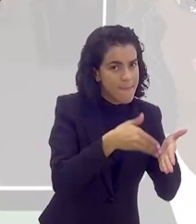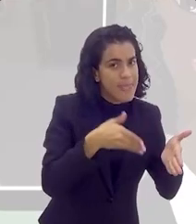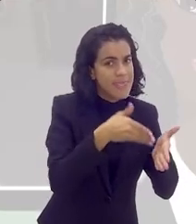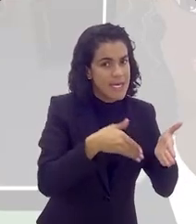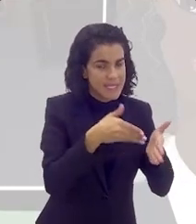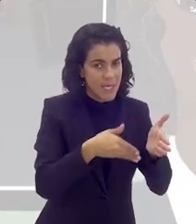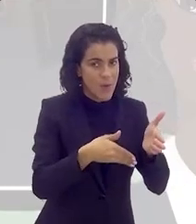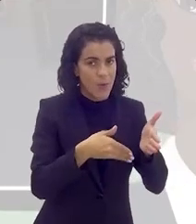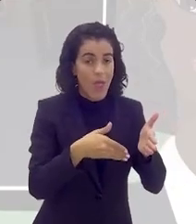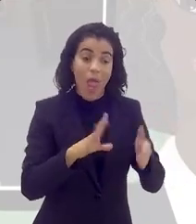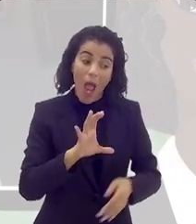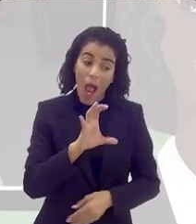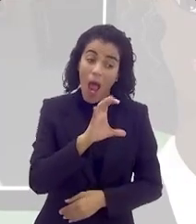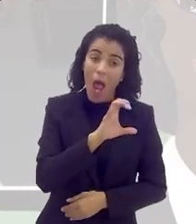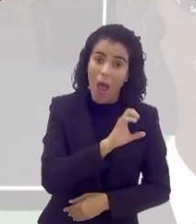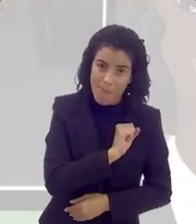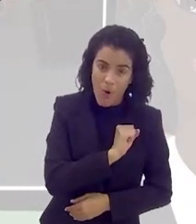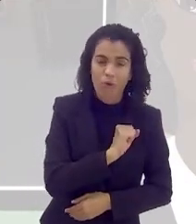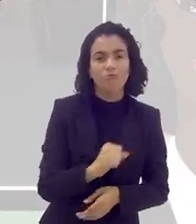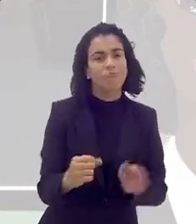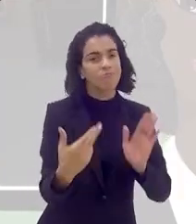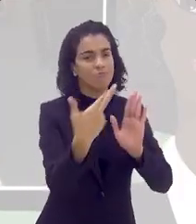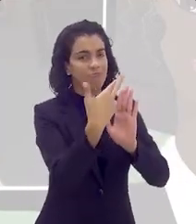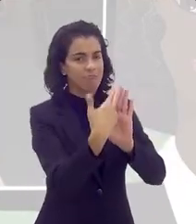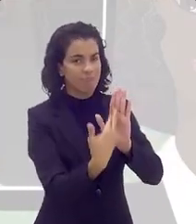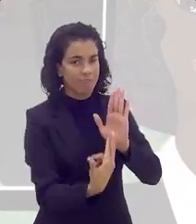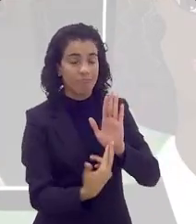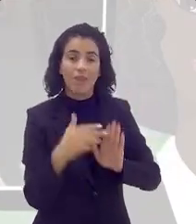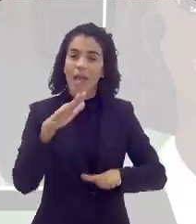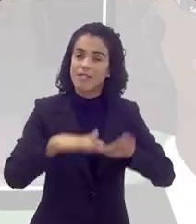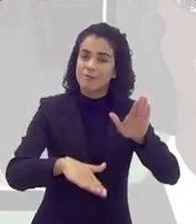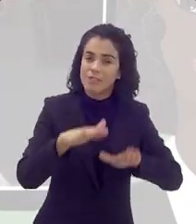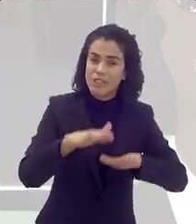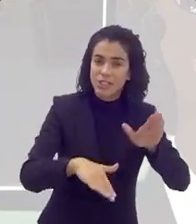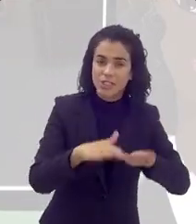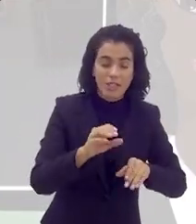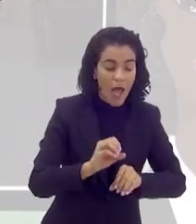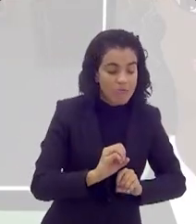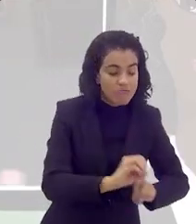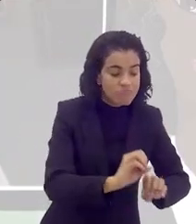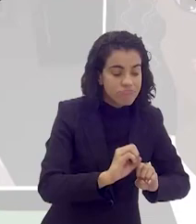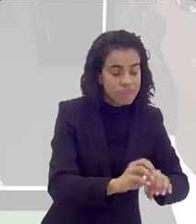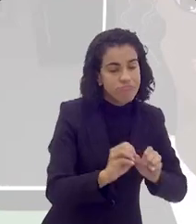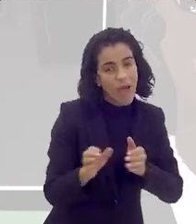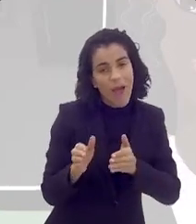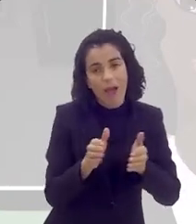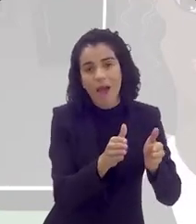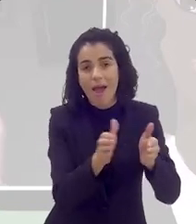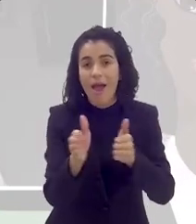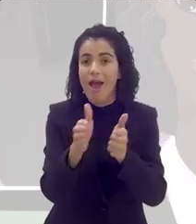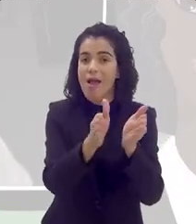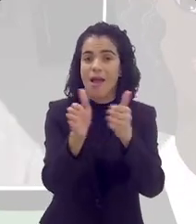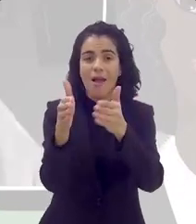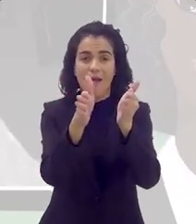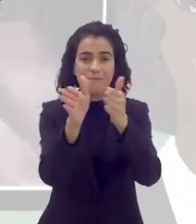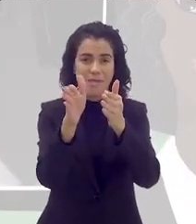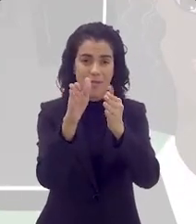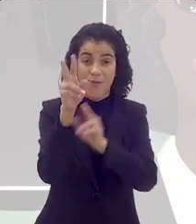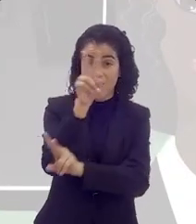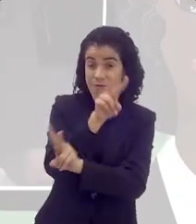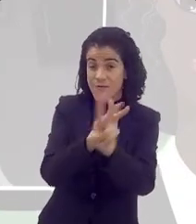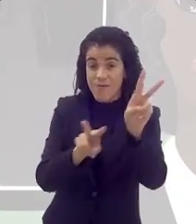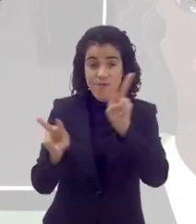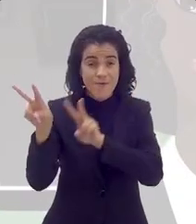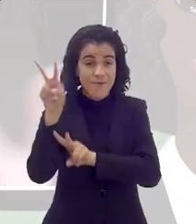limite do que a liberdade, muitas vezes, porque a gente vai estar proporcionando caminhos, pelo menos, né? A